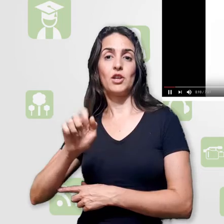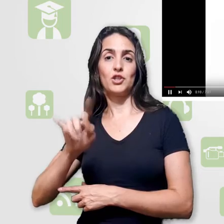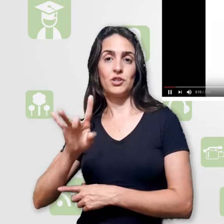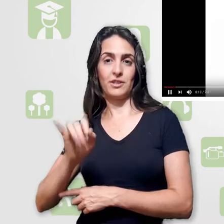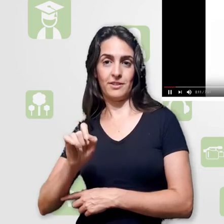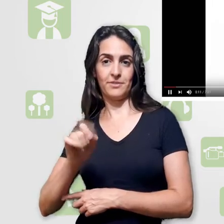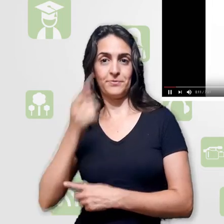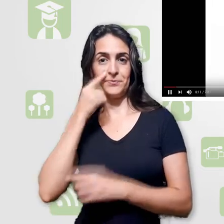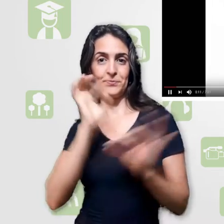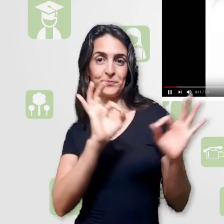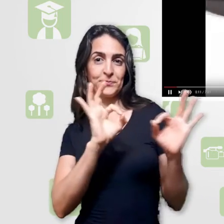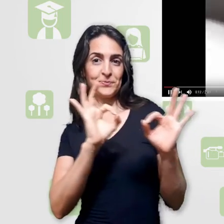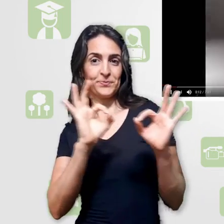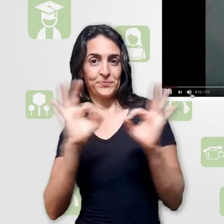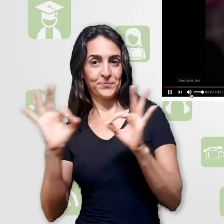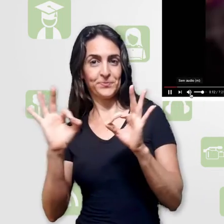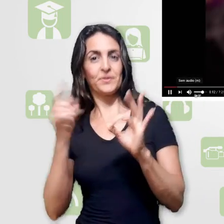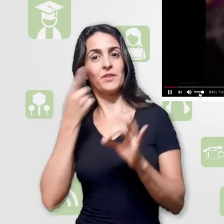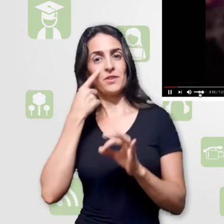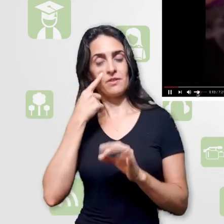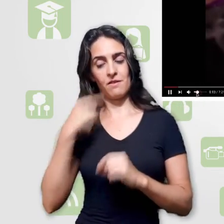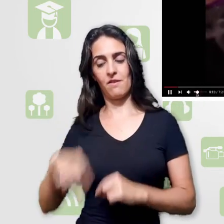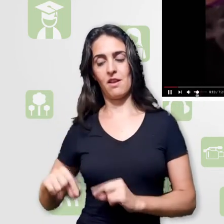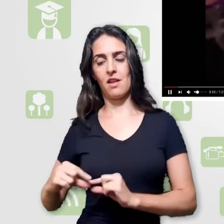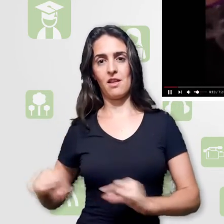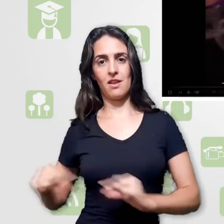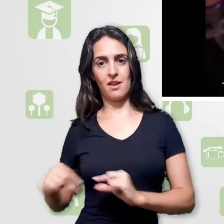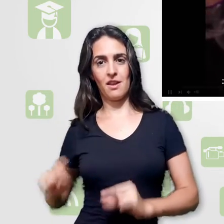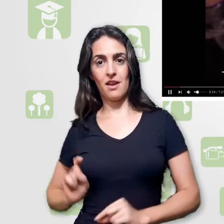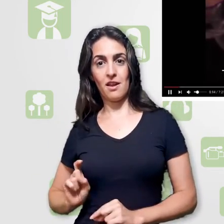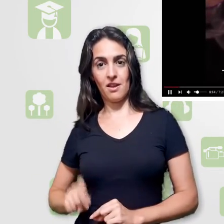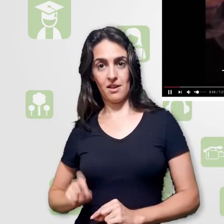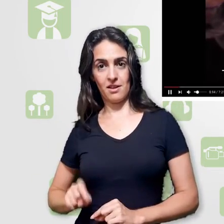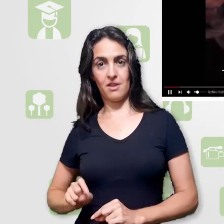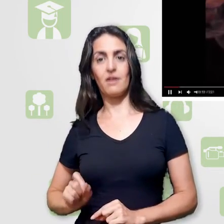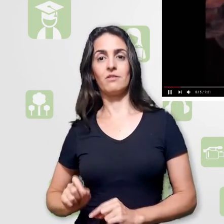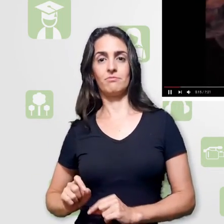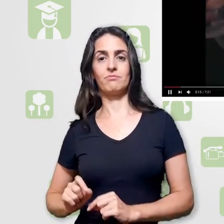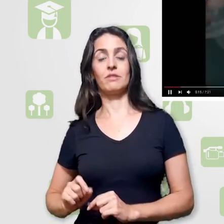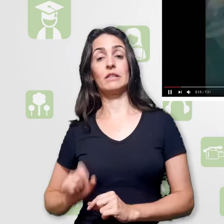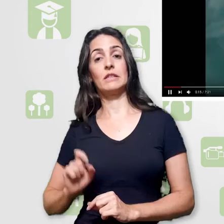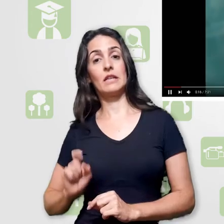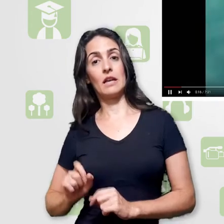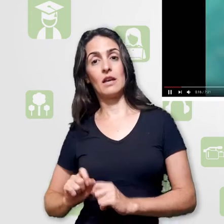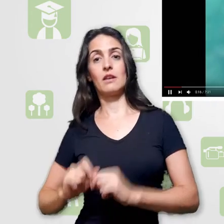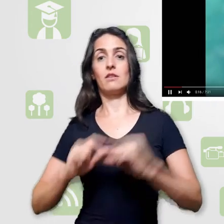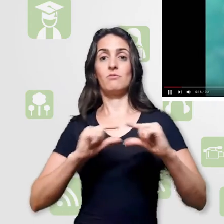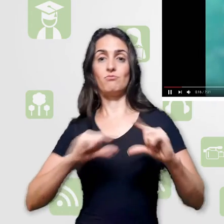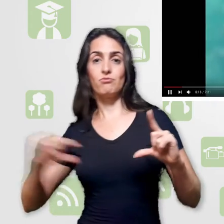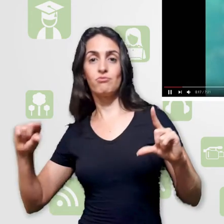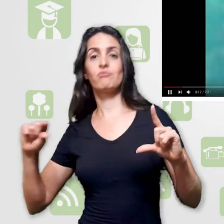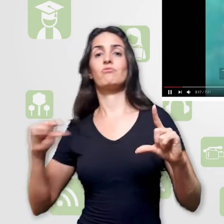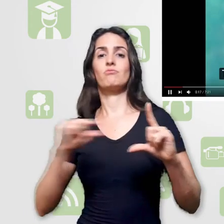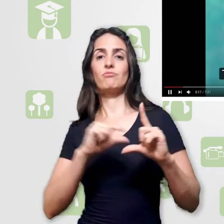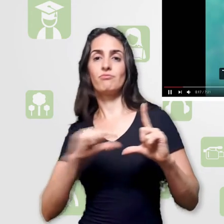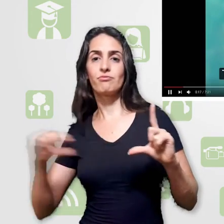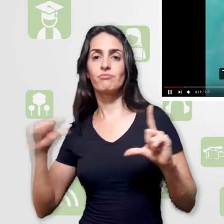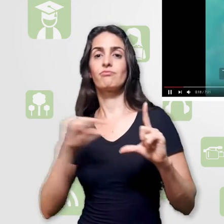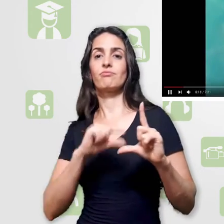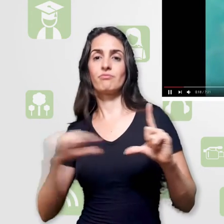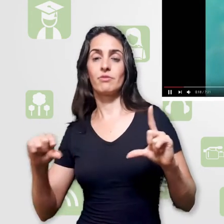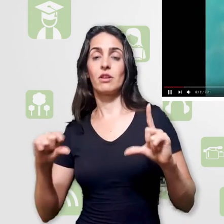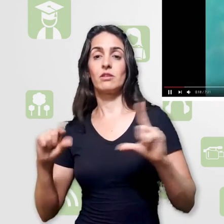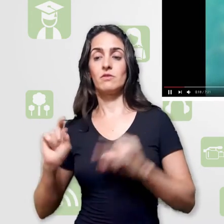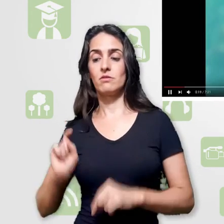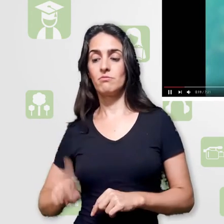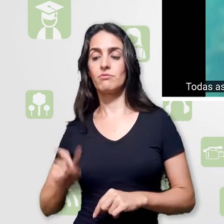Vou deixar o vídeo tocando pra você ver. Se você clicar, a legenda sai. Se você clicar, normalmente